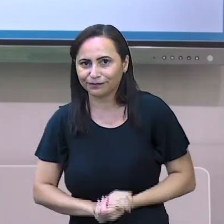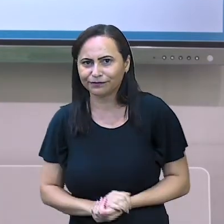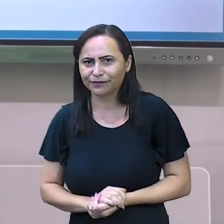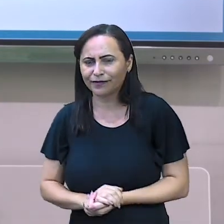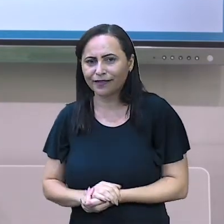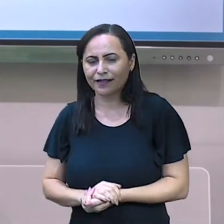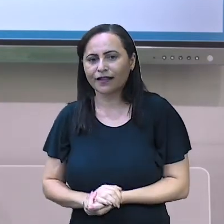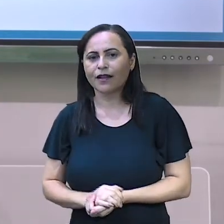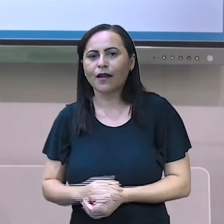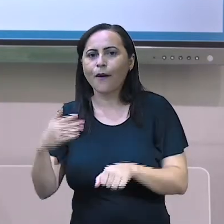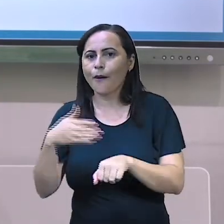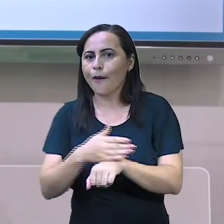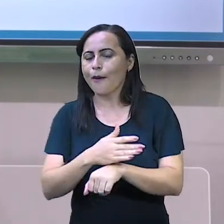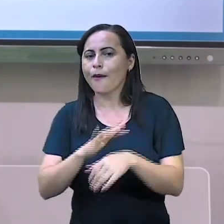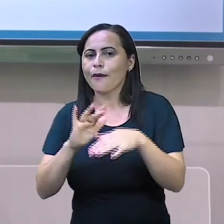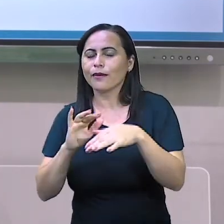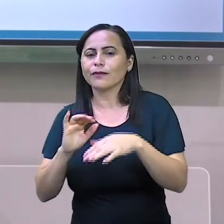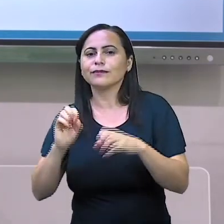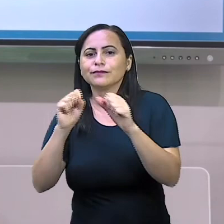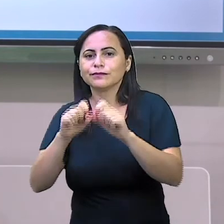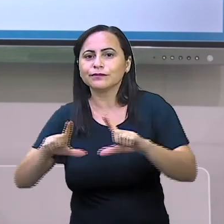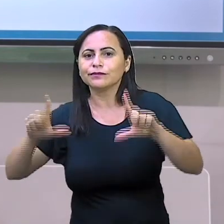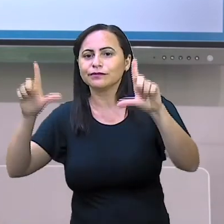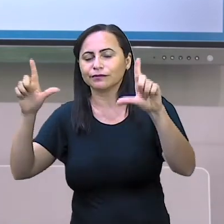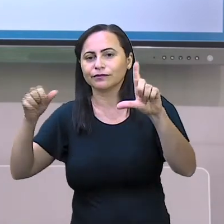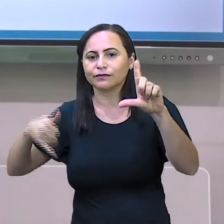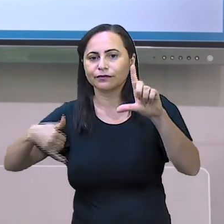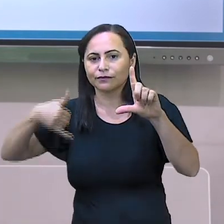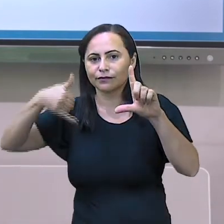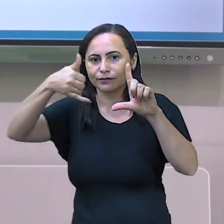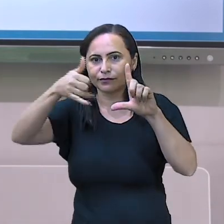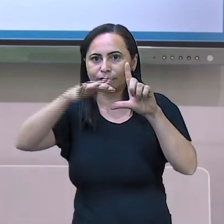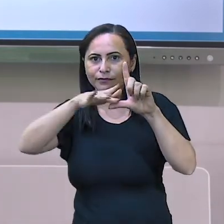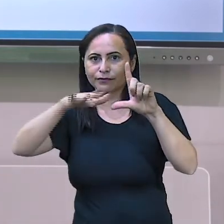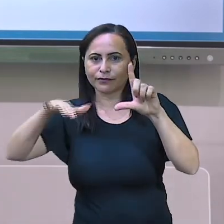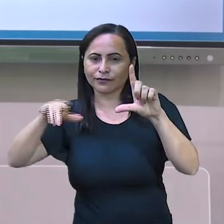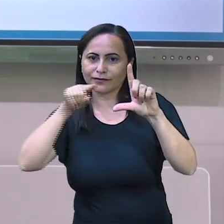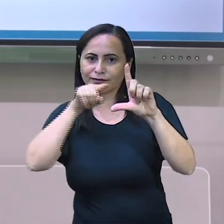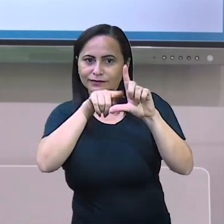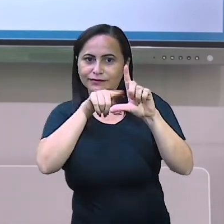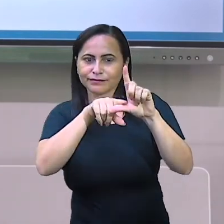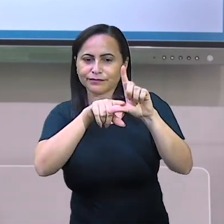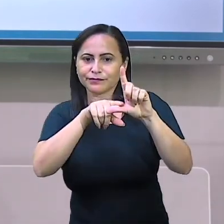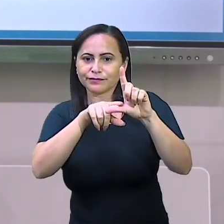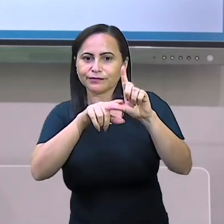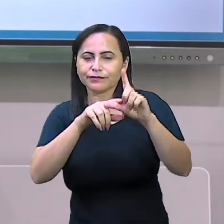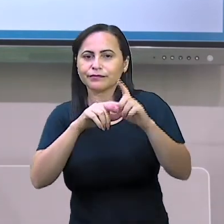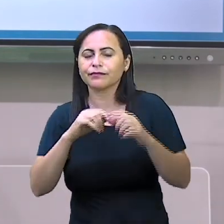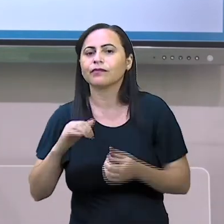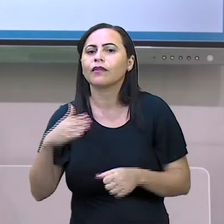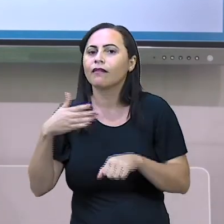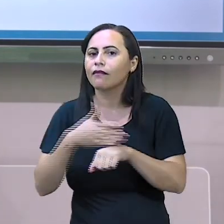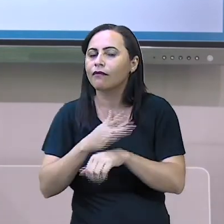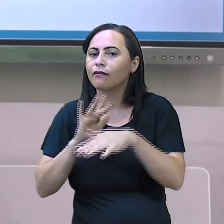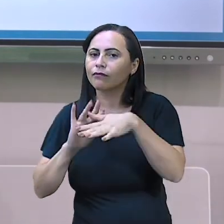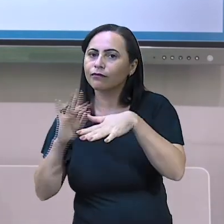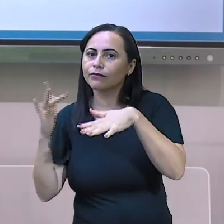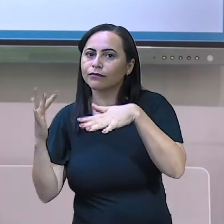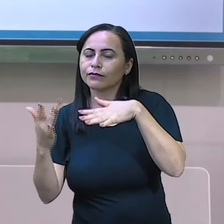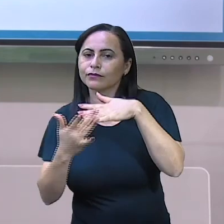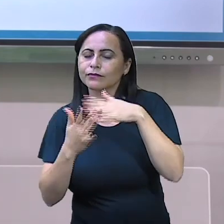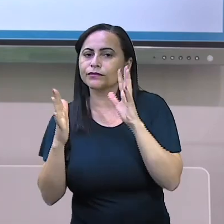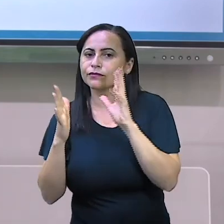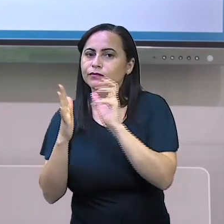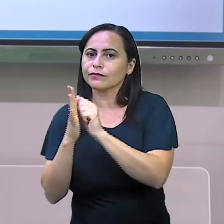nossas atividades da plataforma SmetGV Aponte a câmera do seu celular na imagem que aparece no canto da tela Acesse as nossas redes sociais